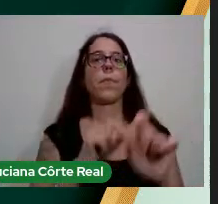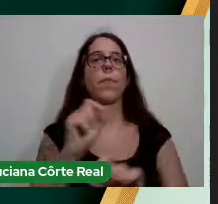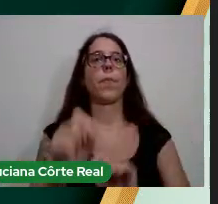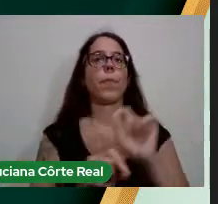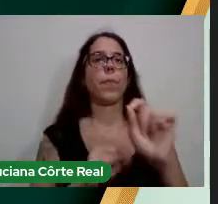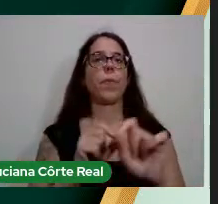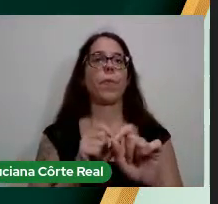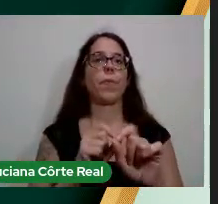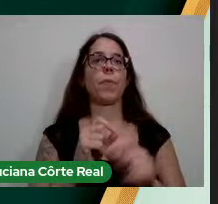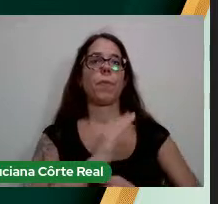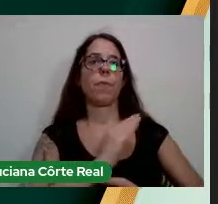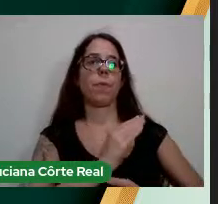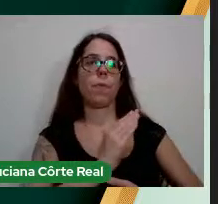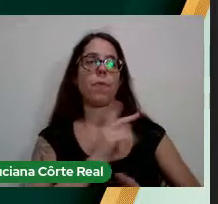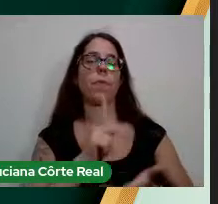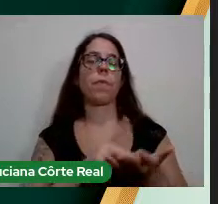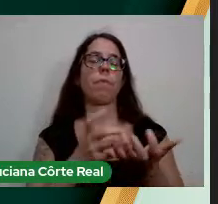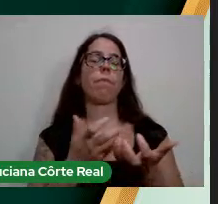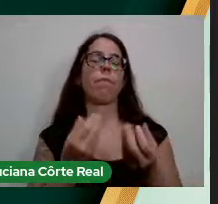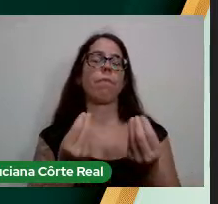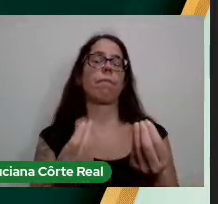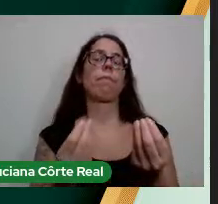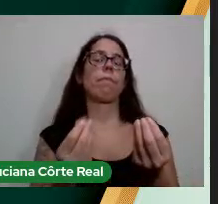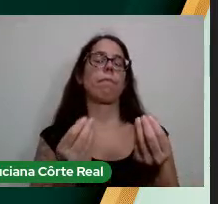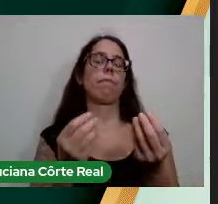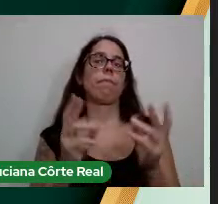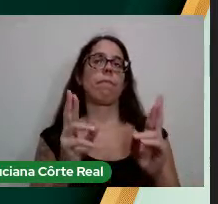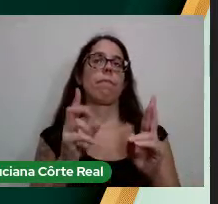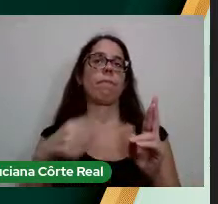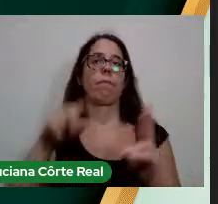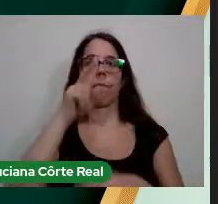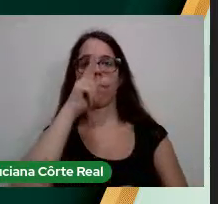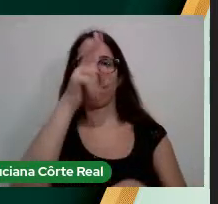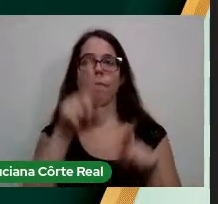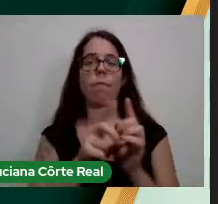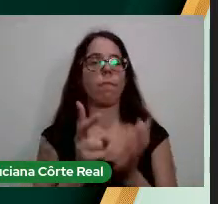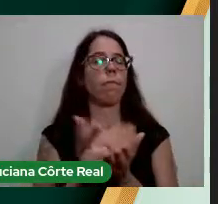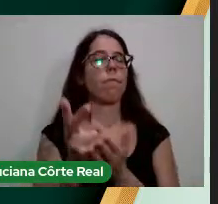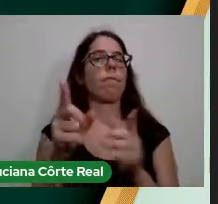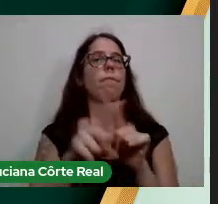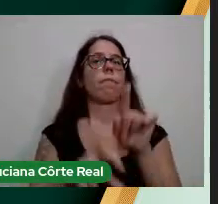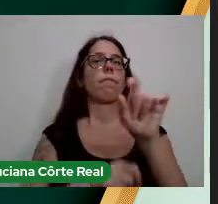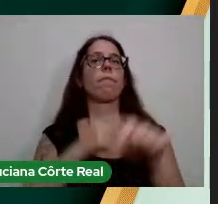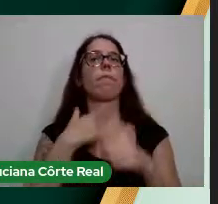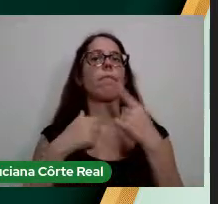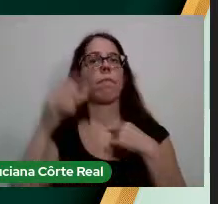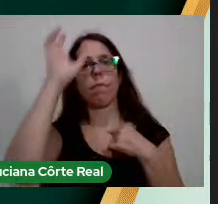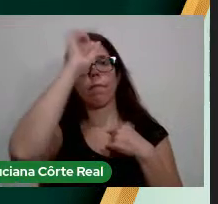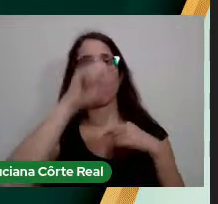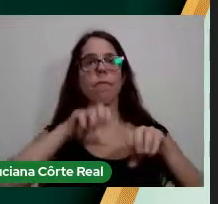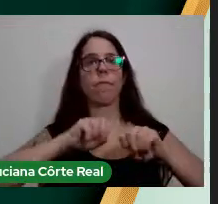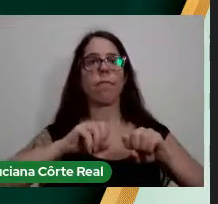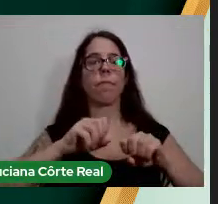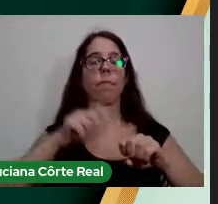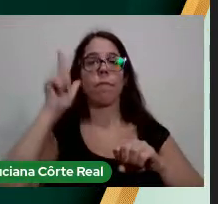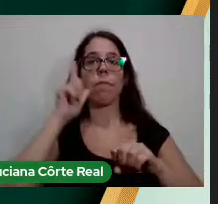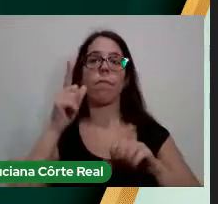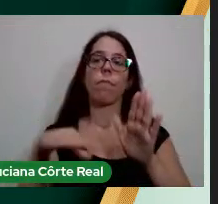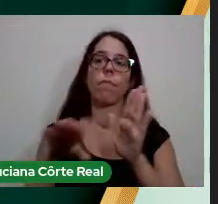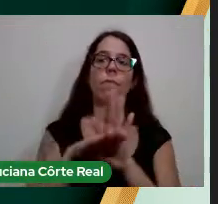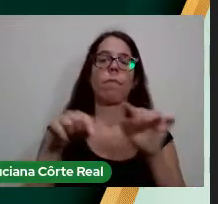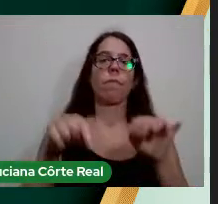que toda a força, persistência e toda a vontade de aprender e de ensinar que trouxeram vocês até aqui,